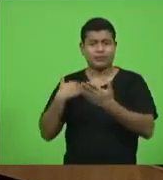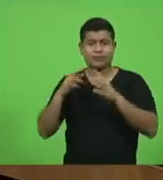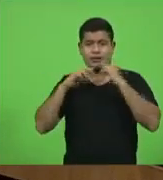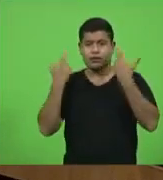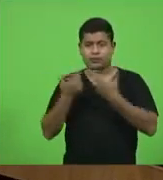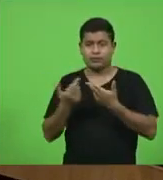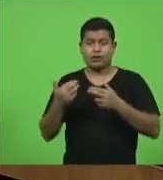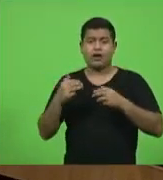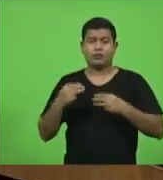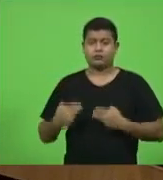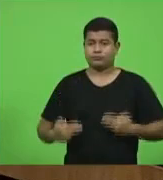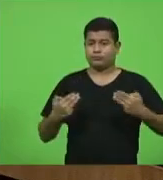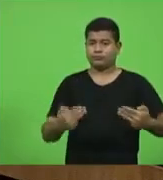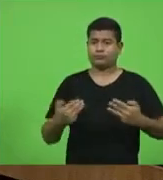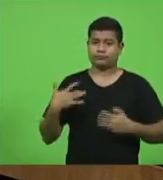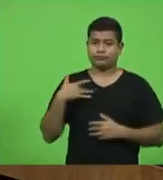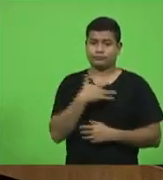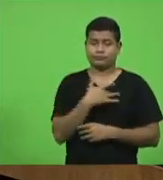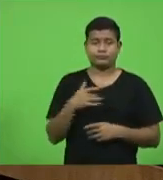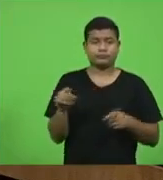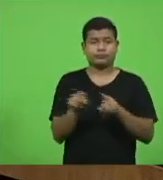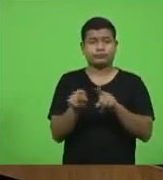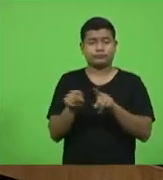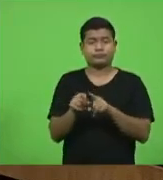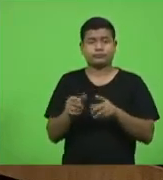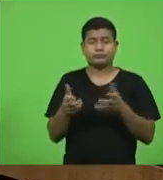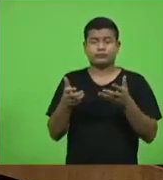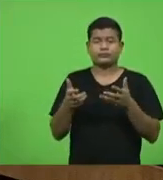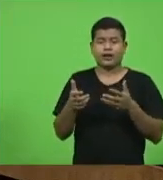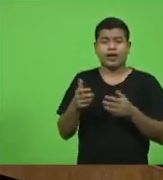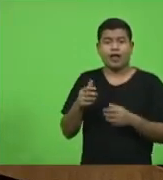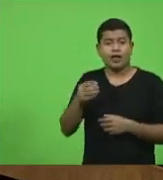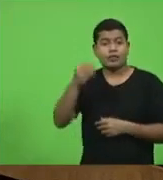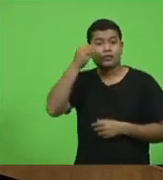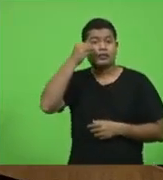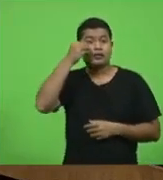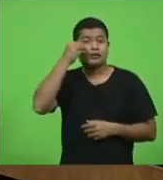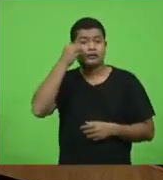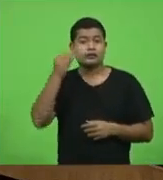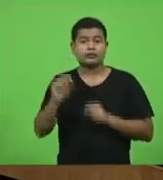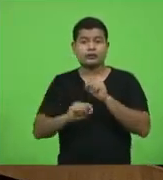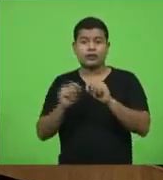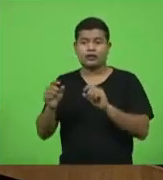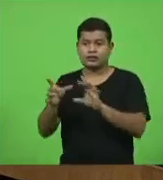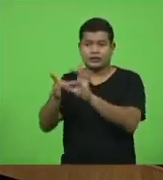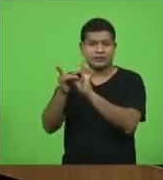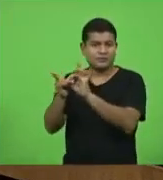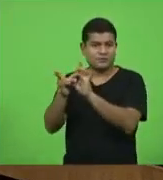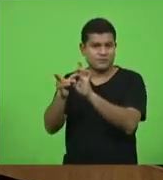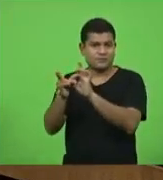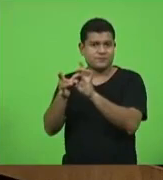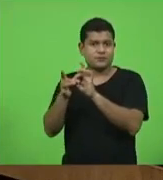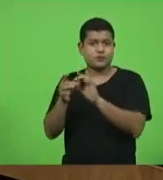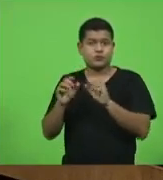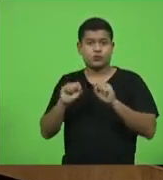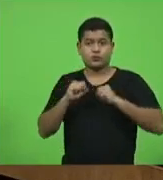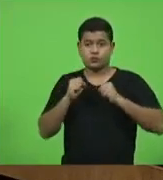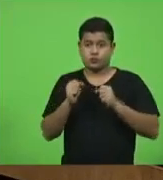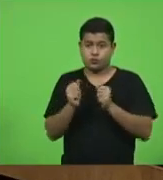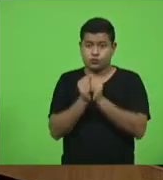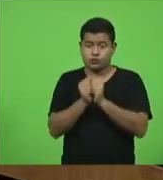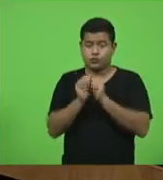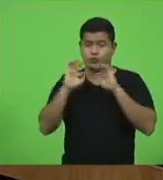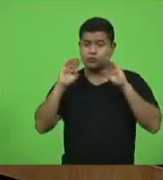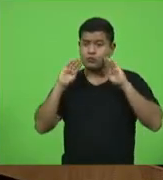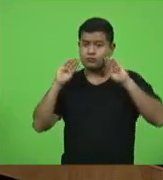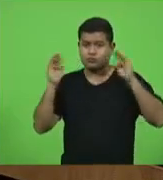ministérios buscando este alinhamento juntamente também com o nosso fórum parlamentar catarinense